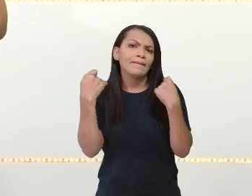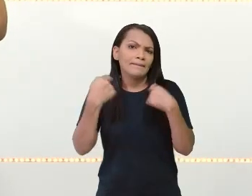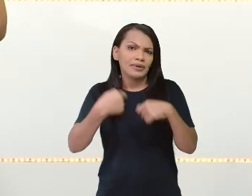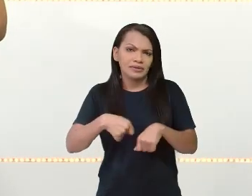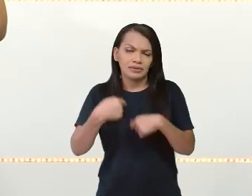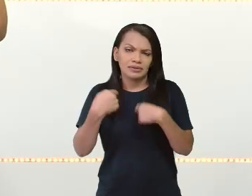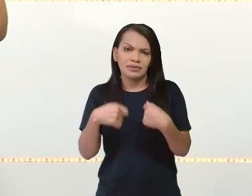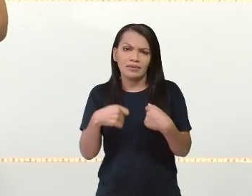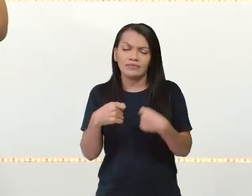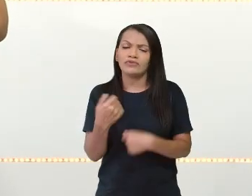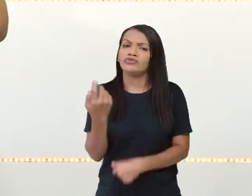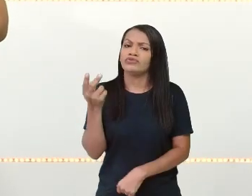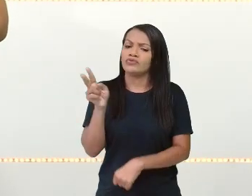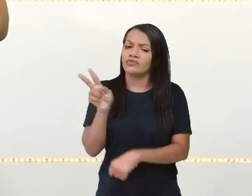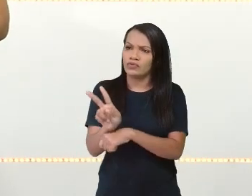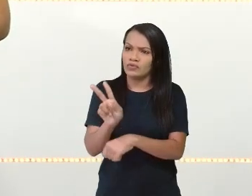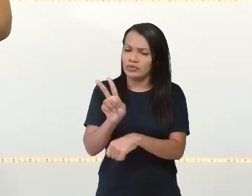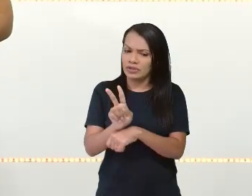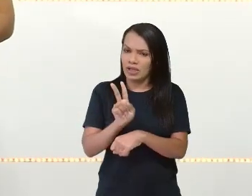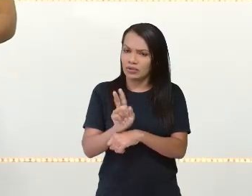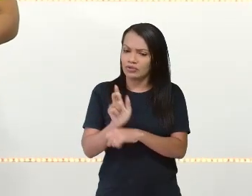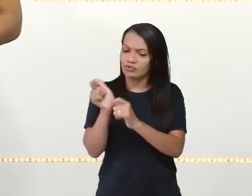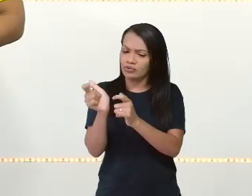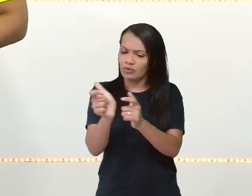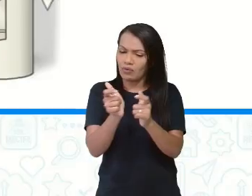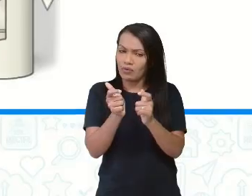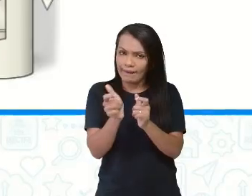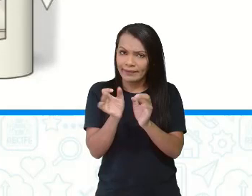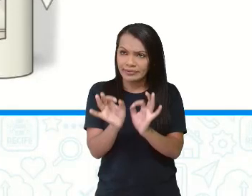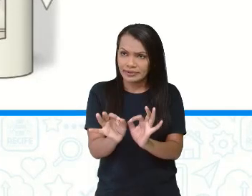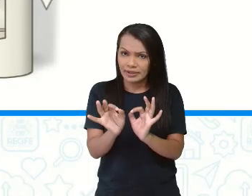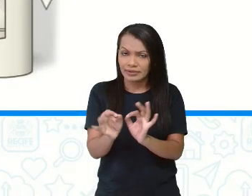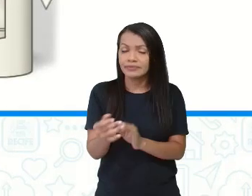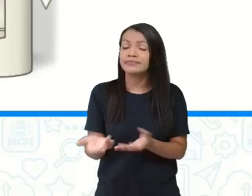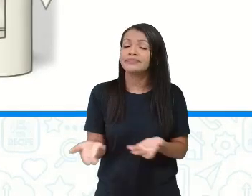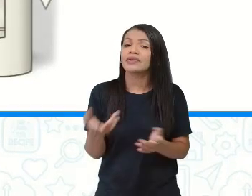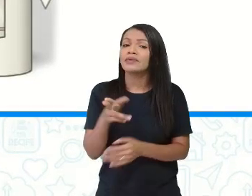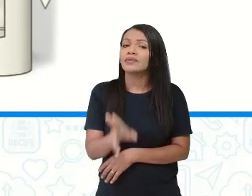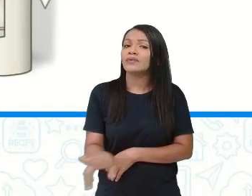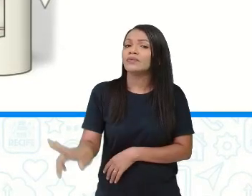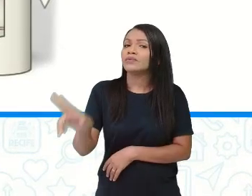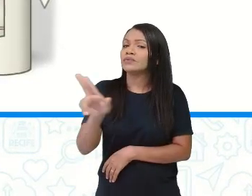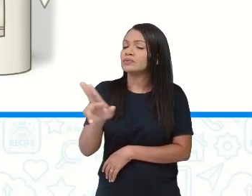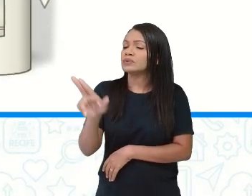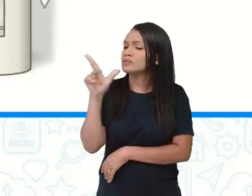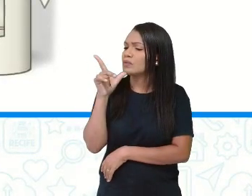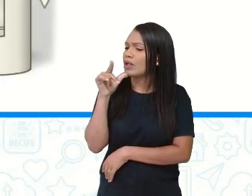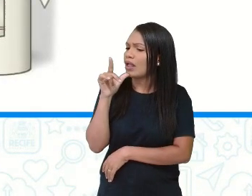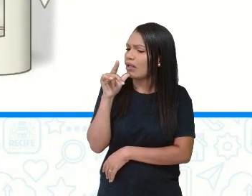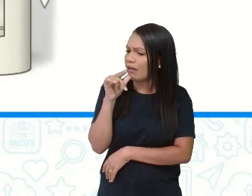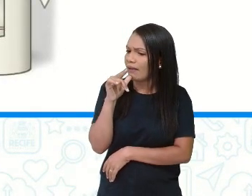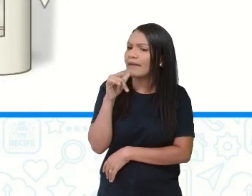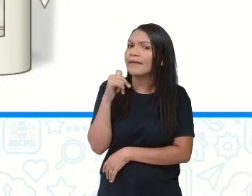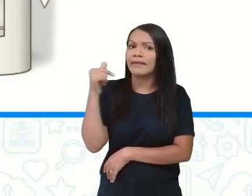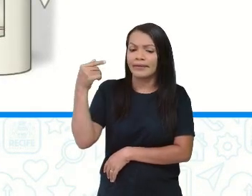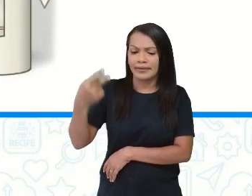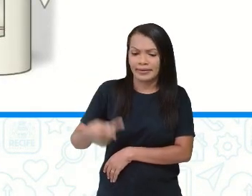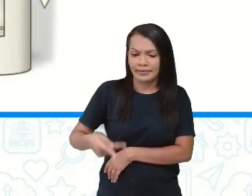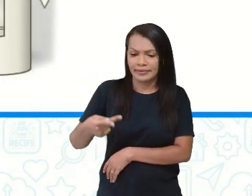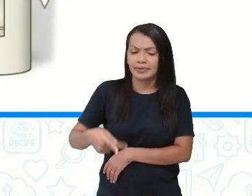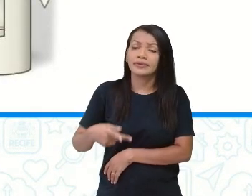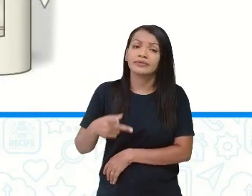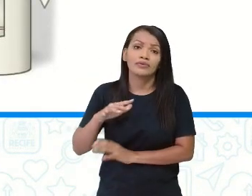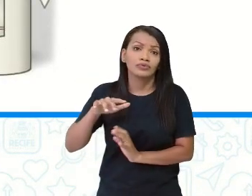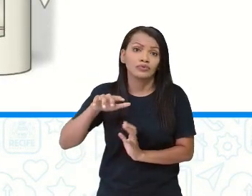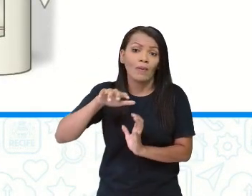desses espaços, está certo? Então, o consumo de água é muito grande no nosso planeta.